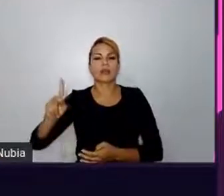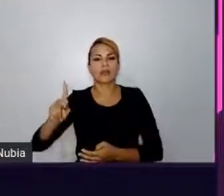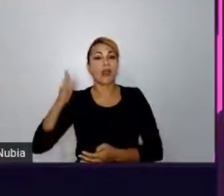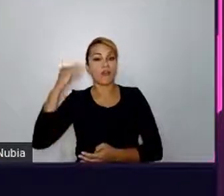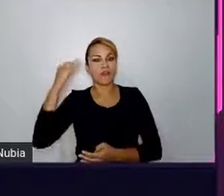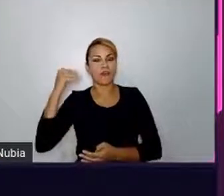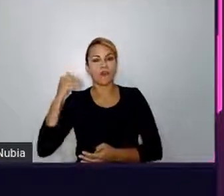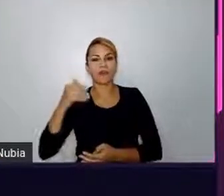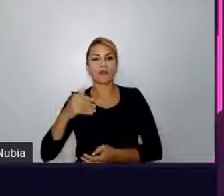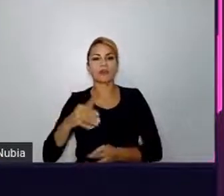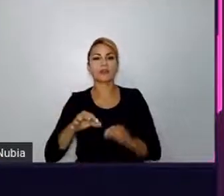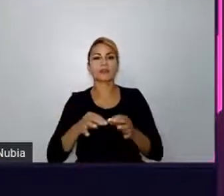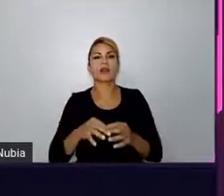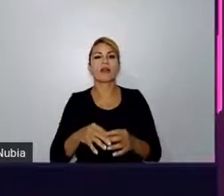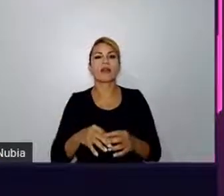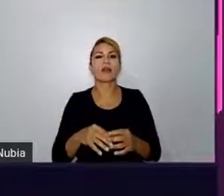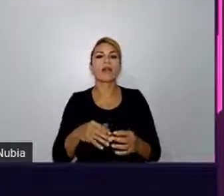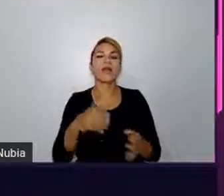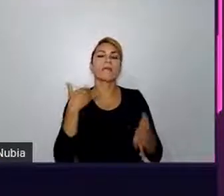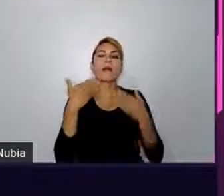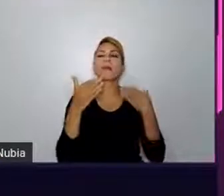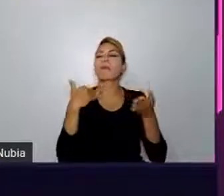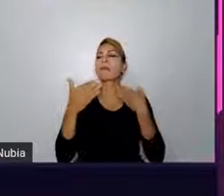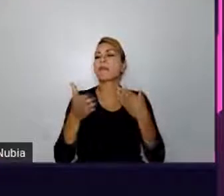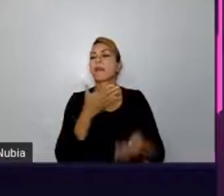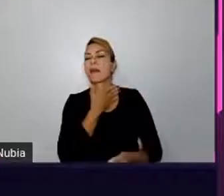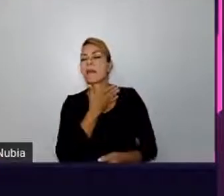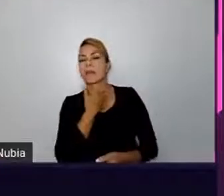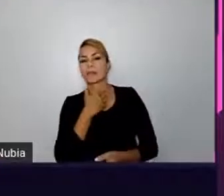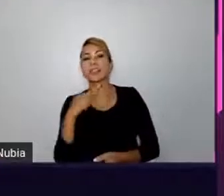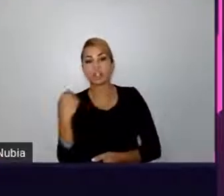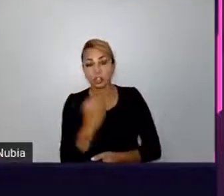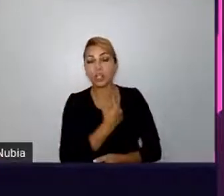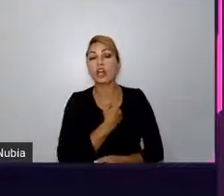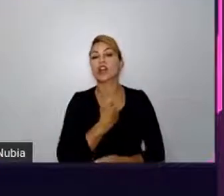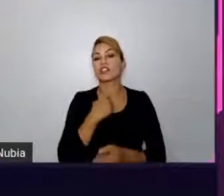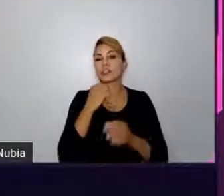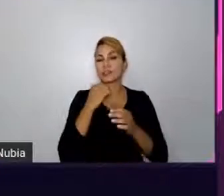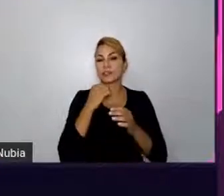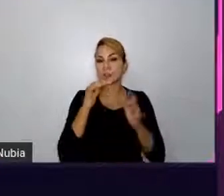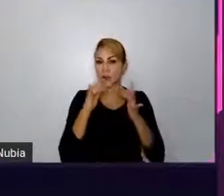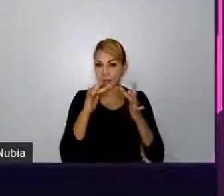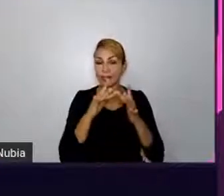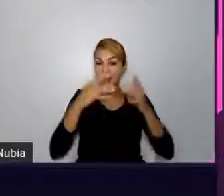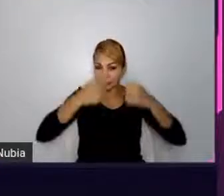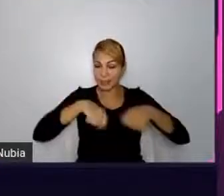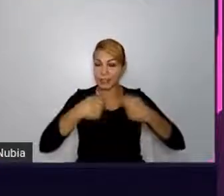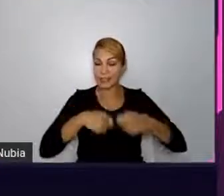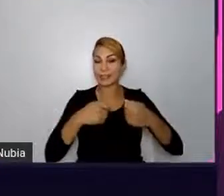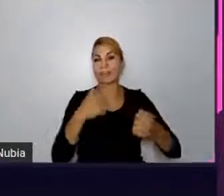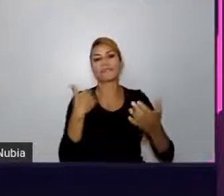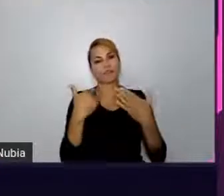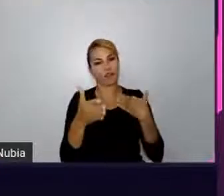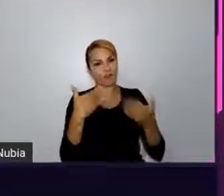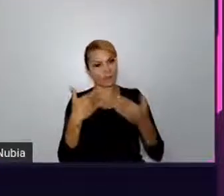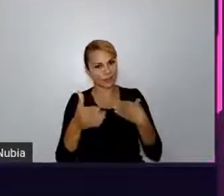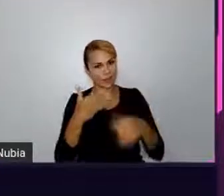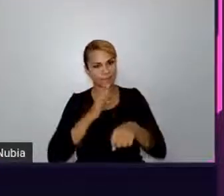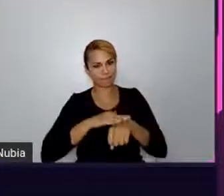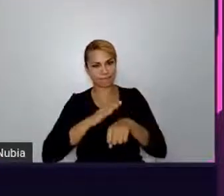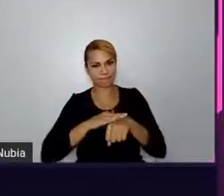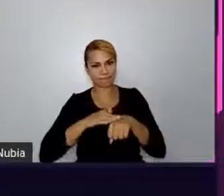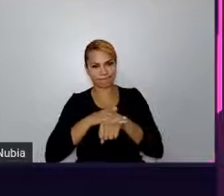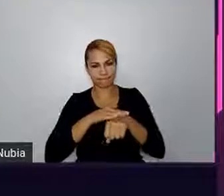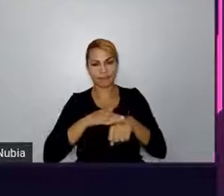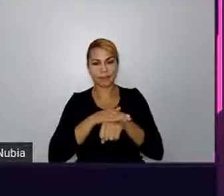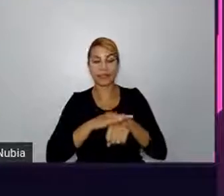a gente precisa conversar. E até para jogar a conversa fora, existe uma teoria, né? Que até esse keynote